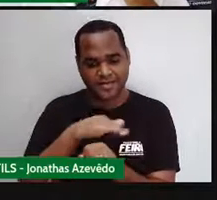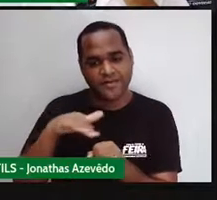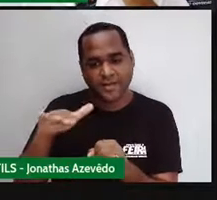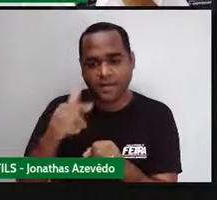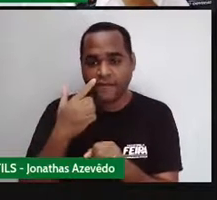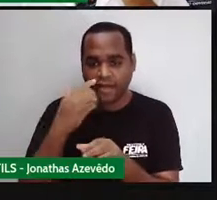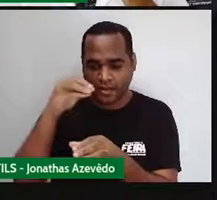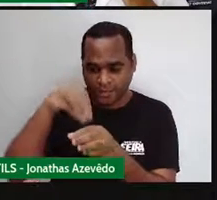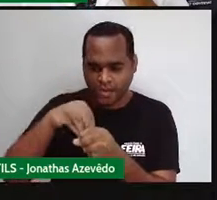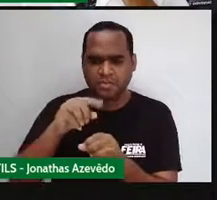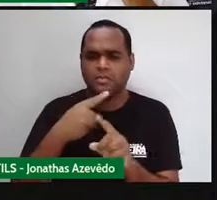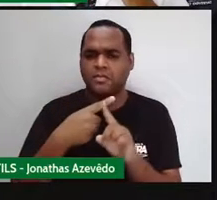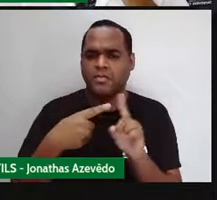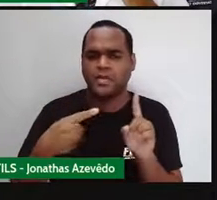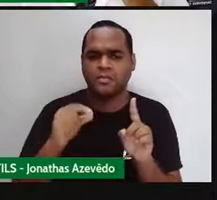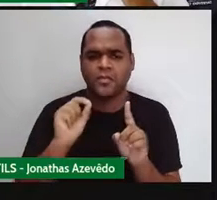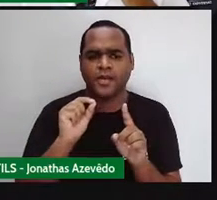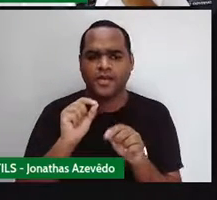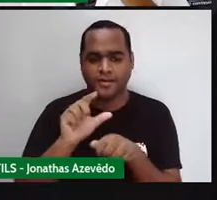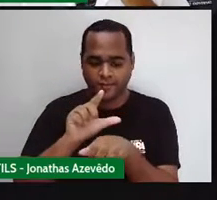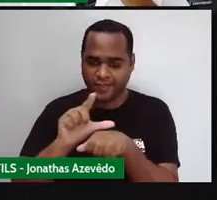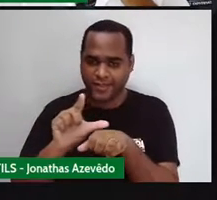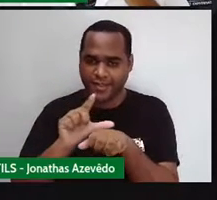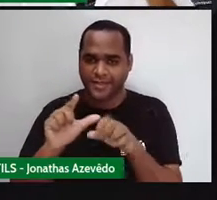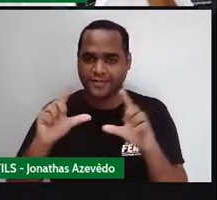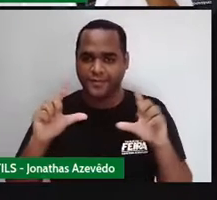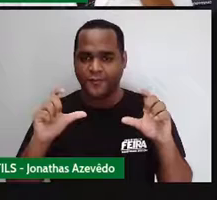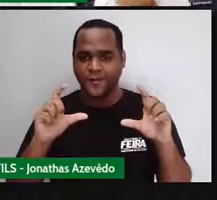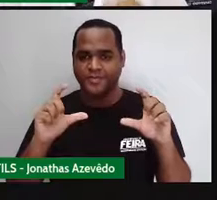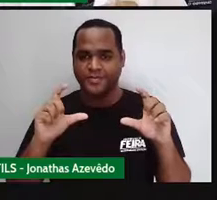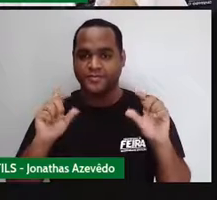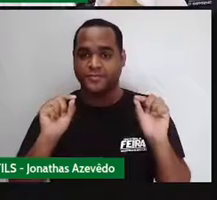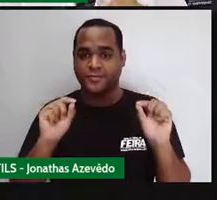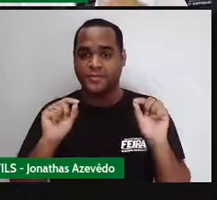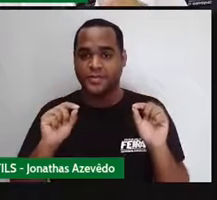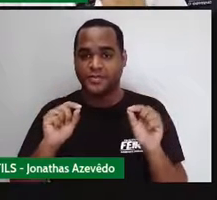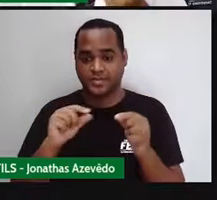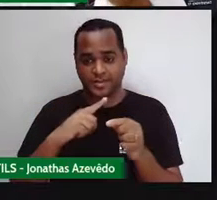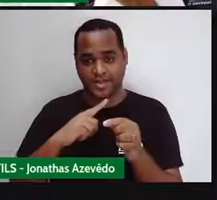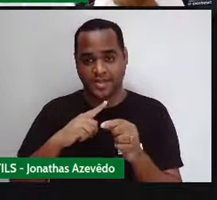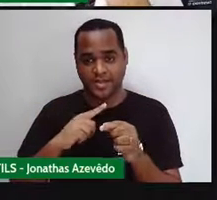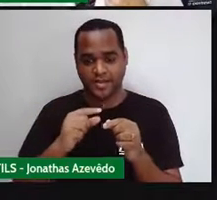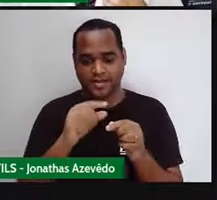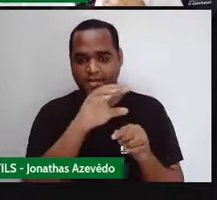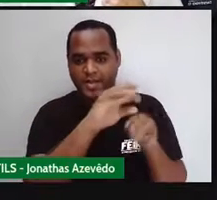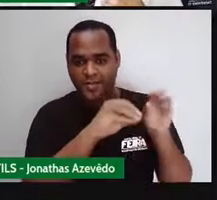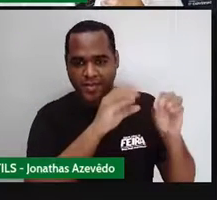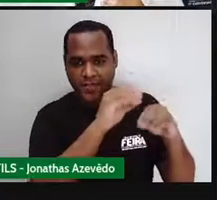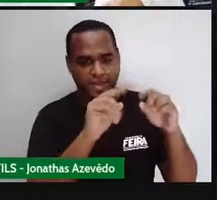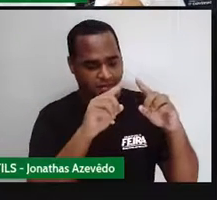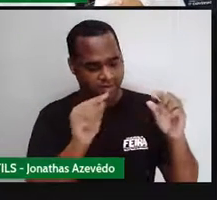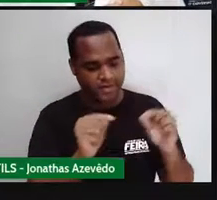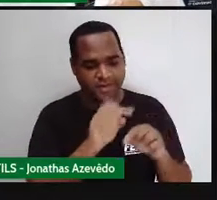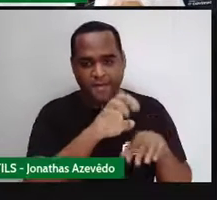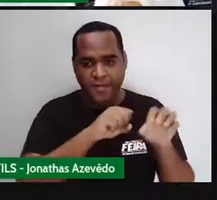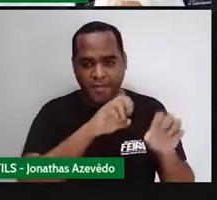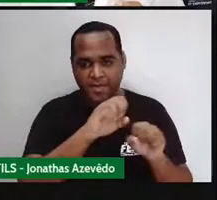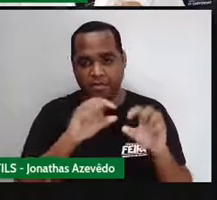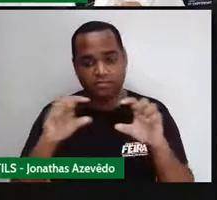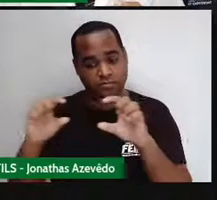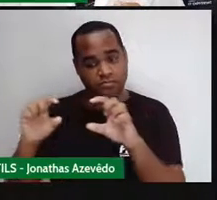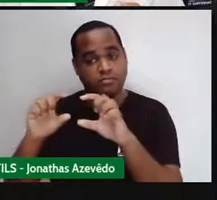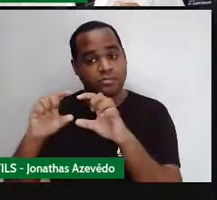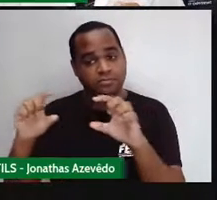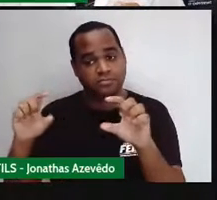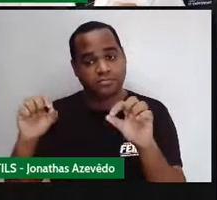Essa figura lilás aqui não foi as partes do losango que virou um retângulo? Esse